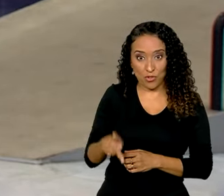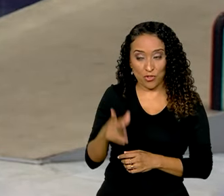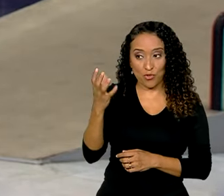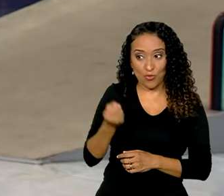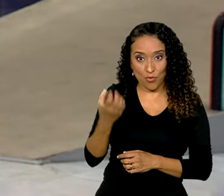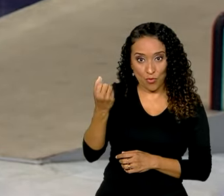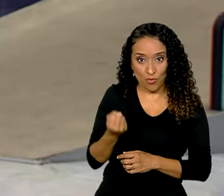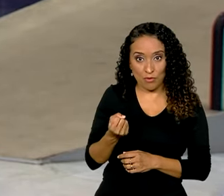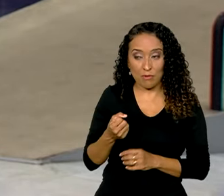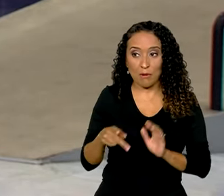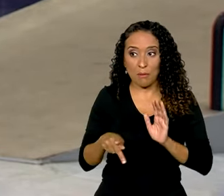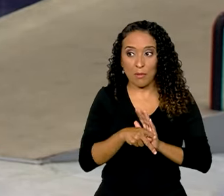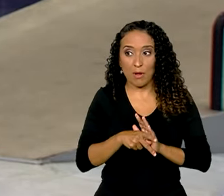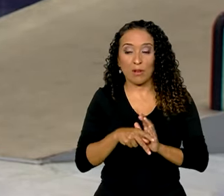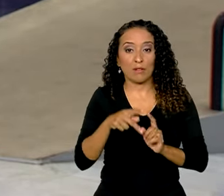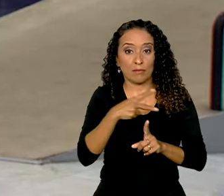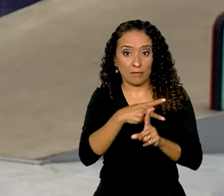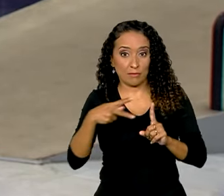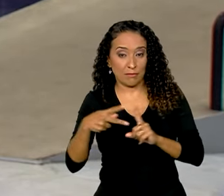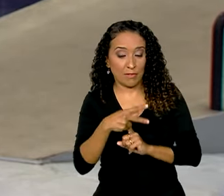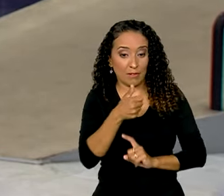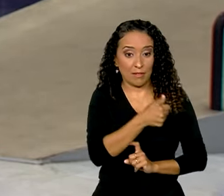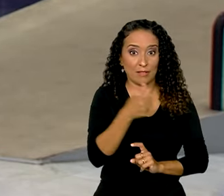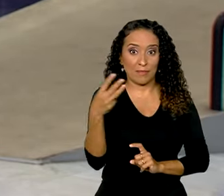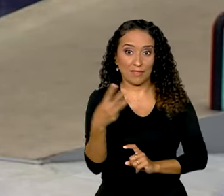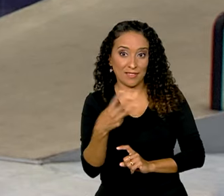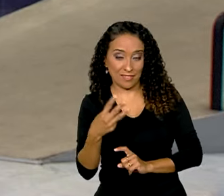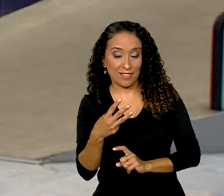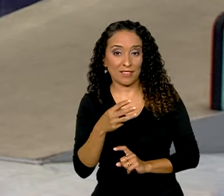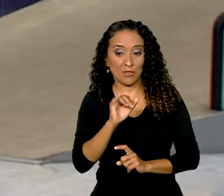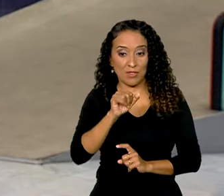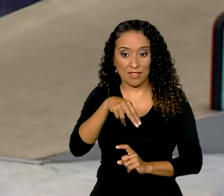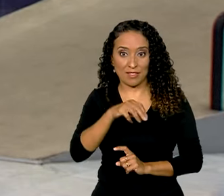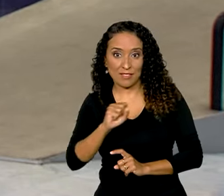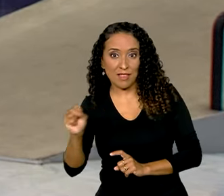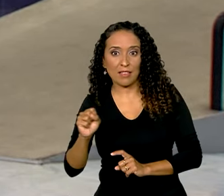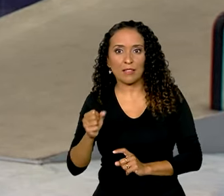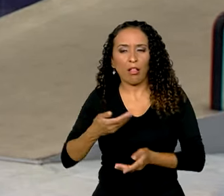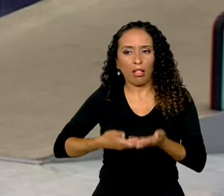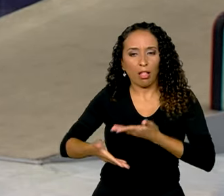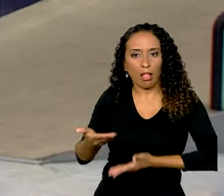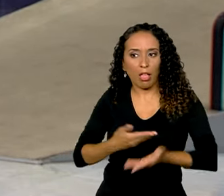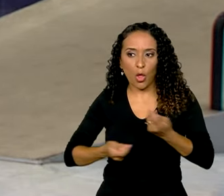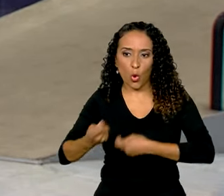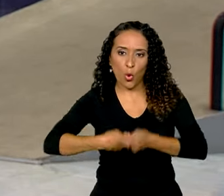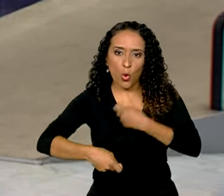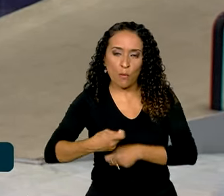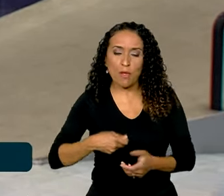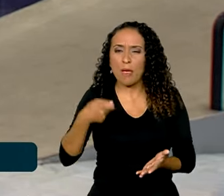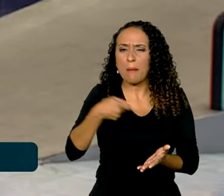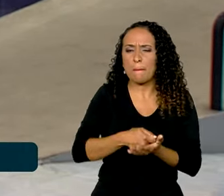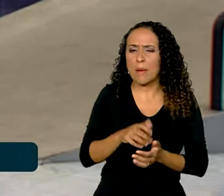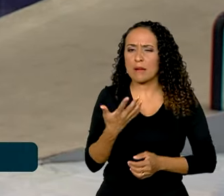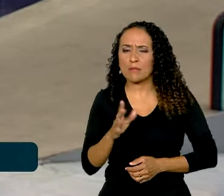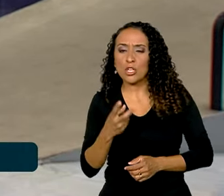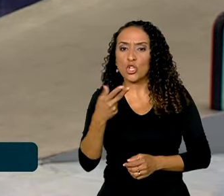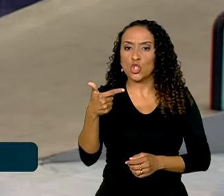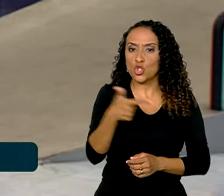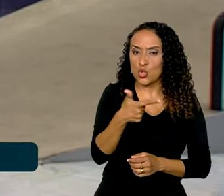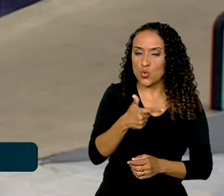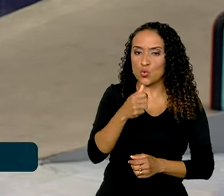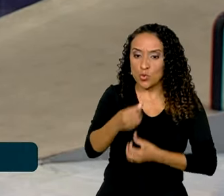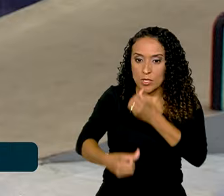pensionistas da Previdência Social, o 13º do INSS, movimenta a economia e costuma ser pago apenas no segundo